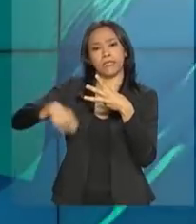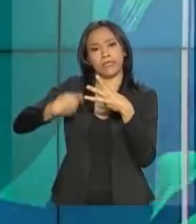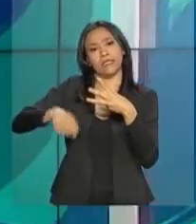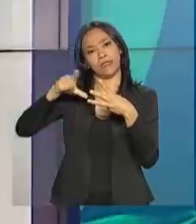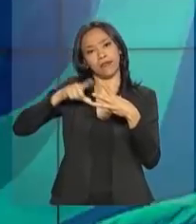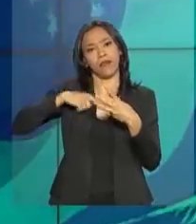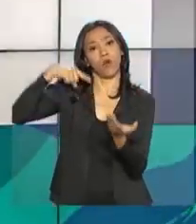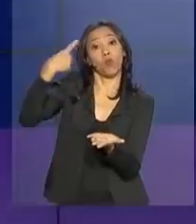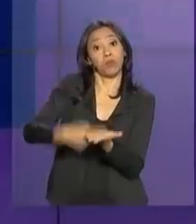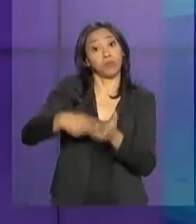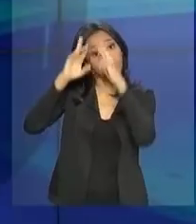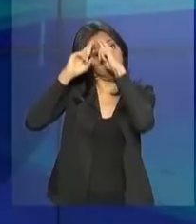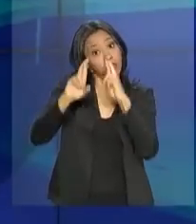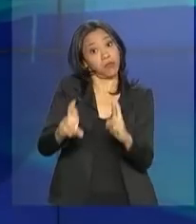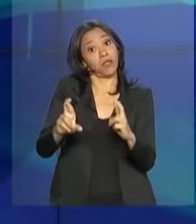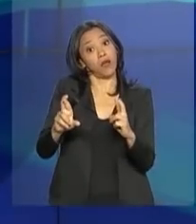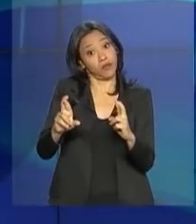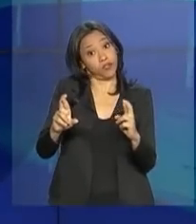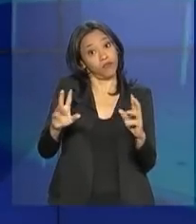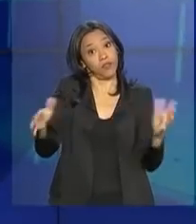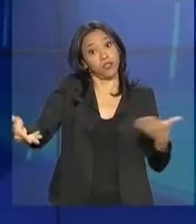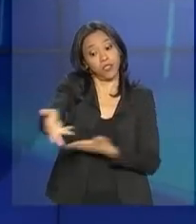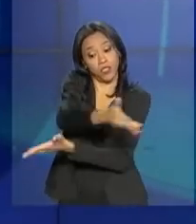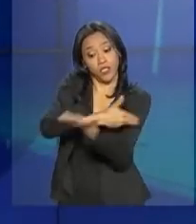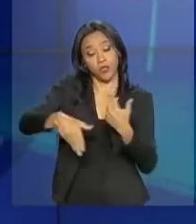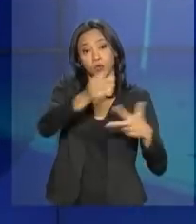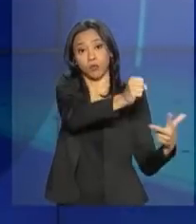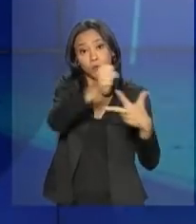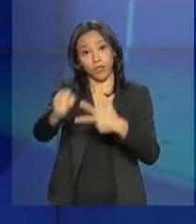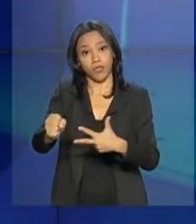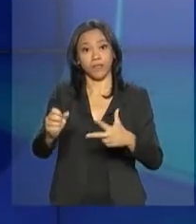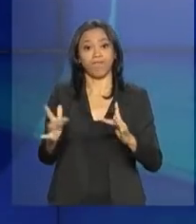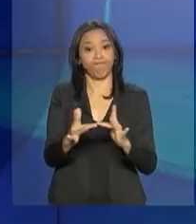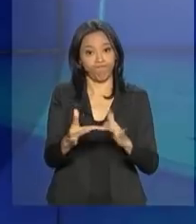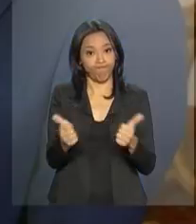com responsabilidade e harmonia entre os poderes.